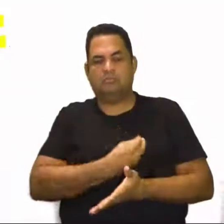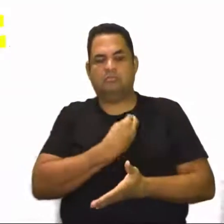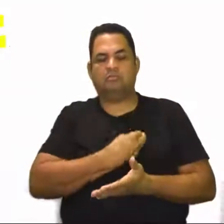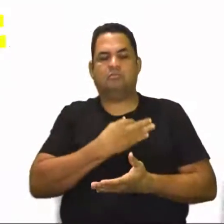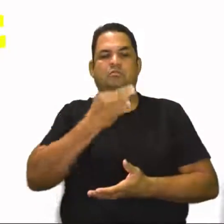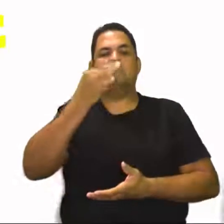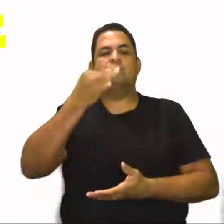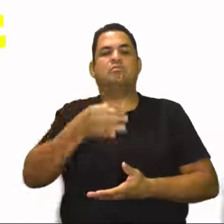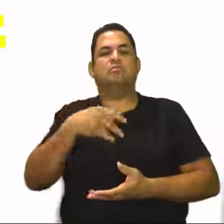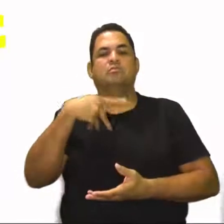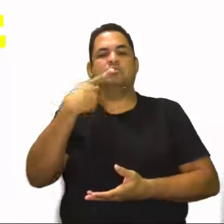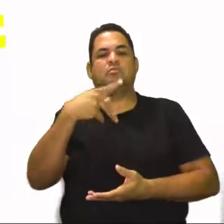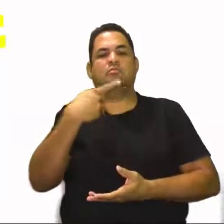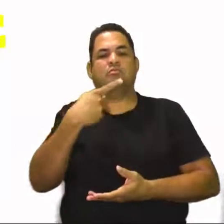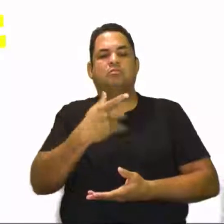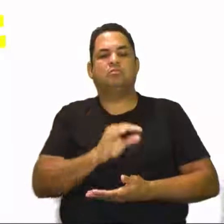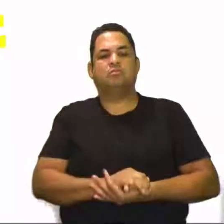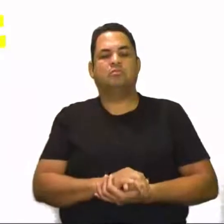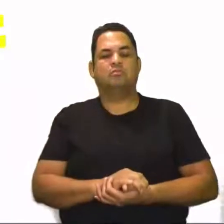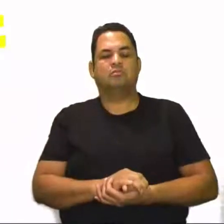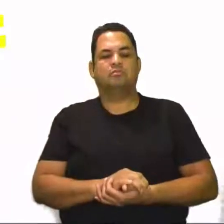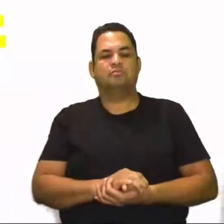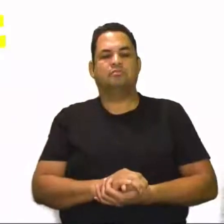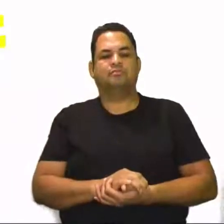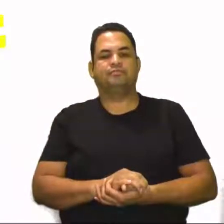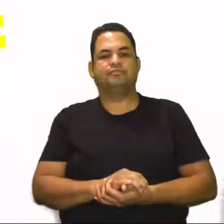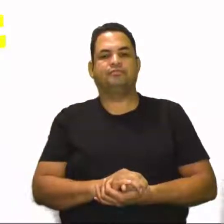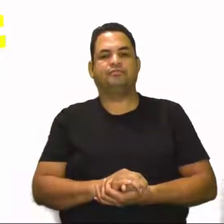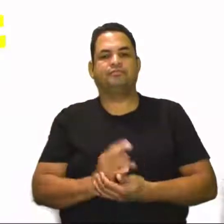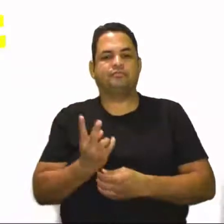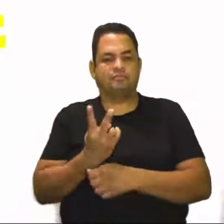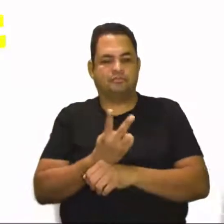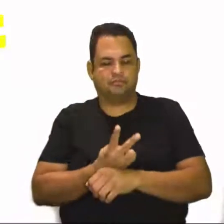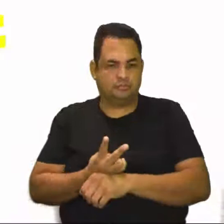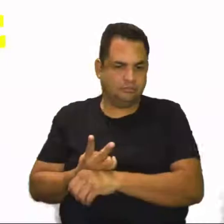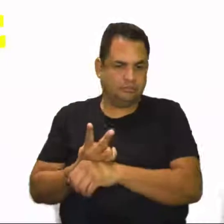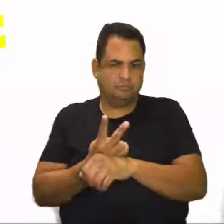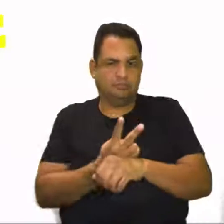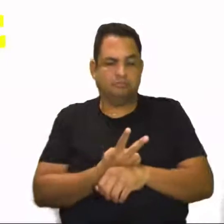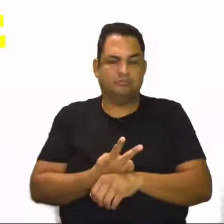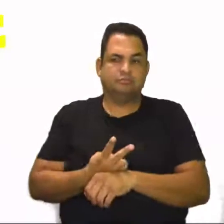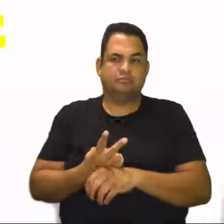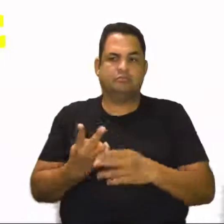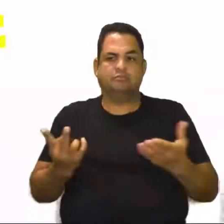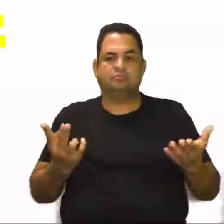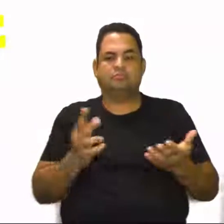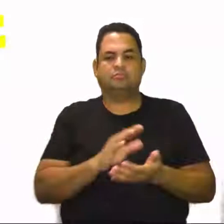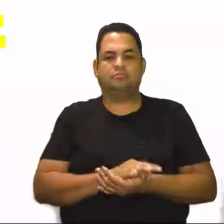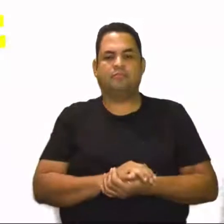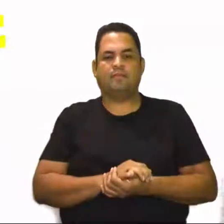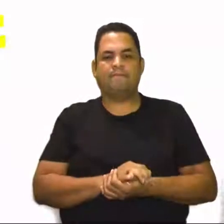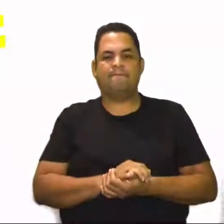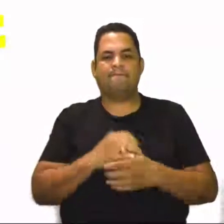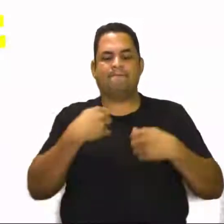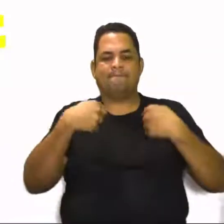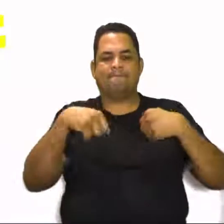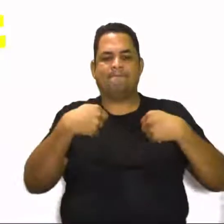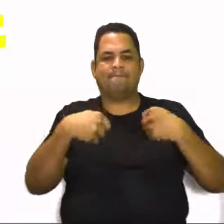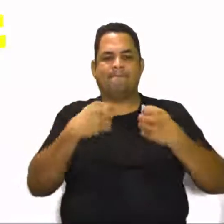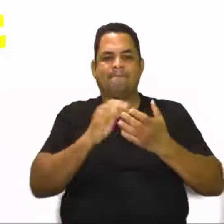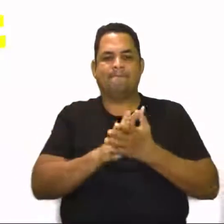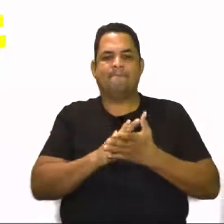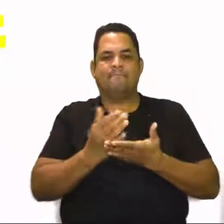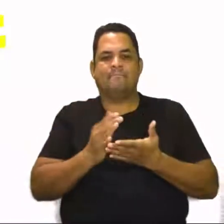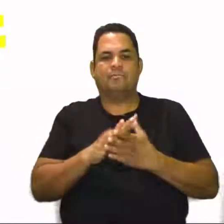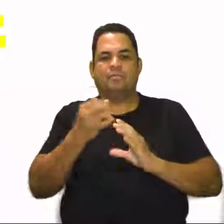correto afirmar que... Então, nós vamos buscar aí algo relacionado à necessidade e à